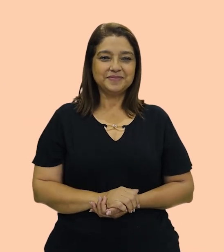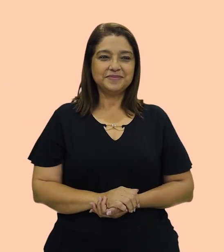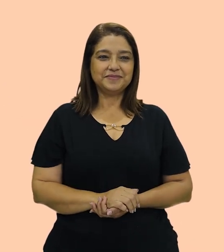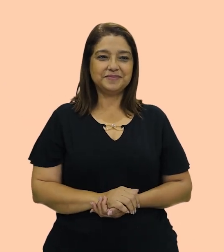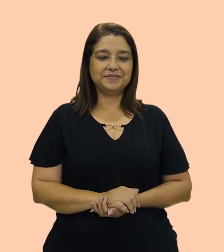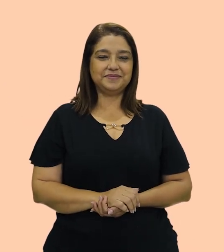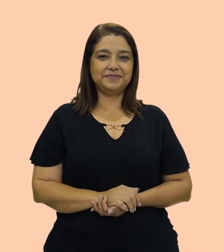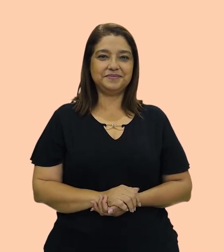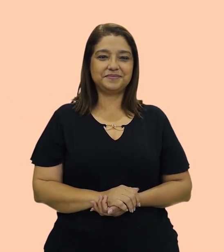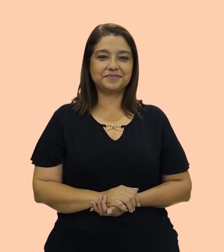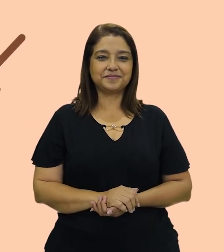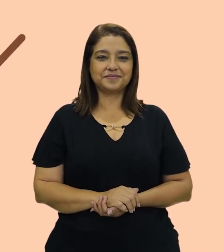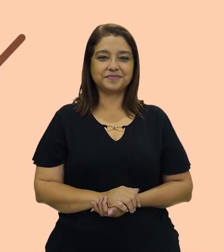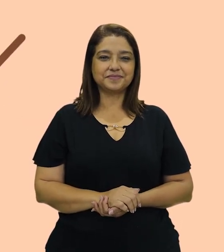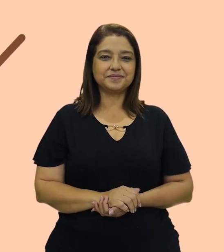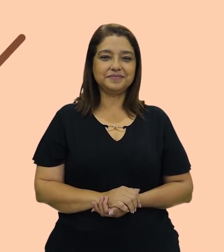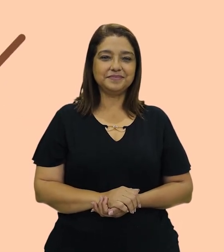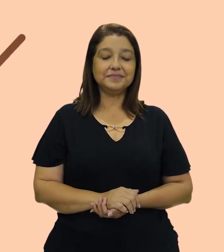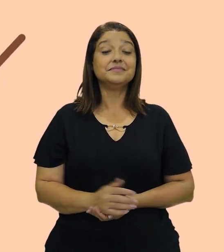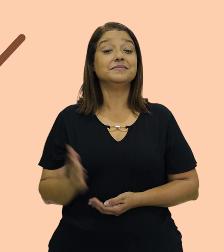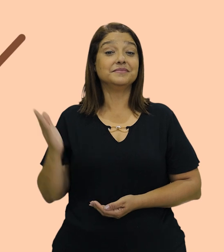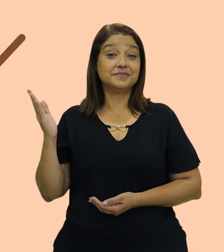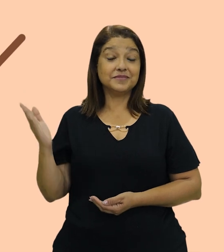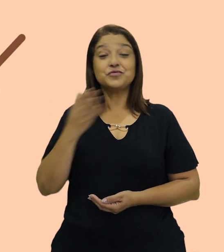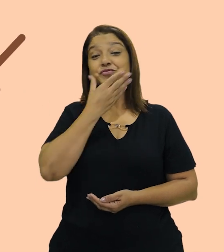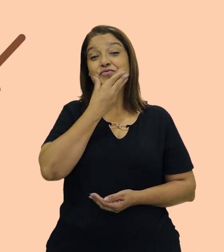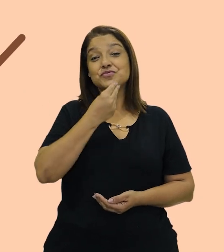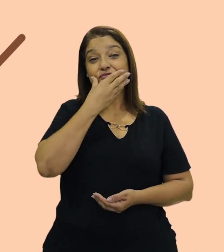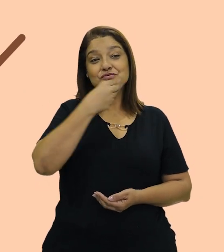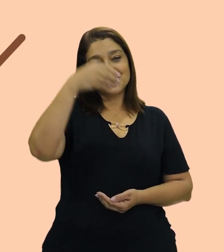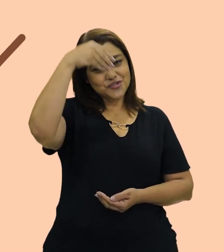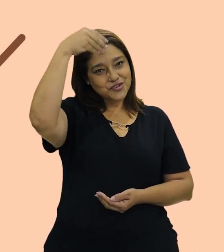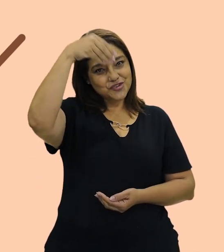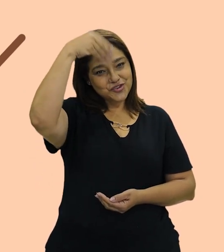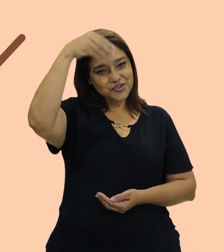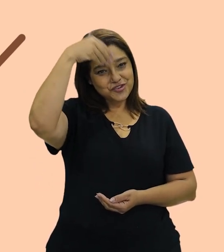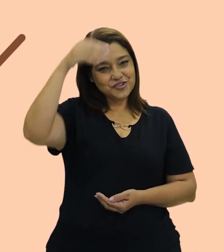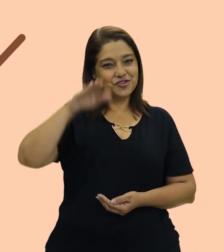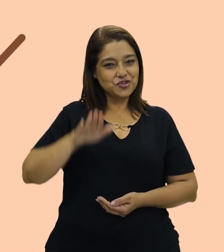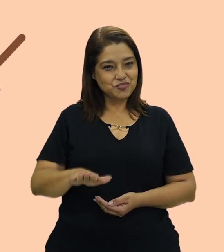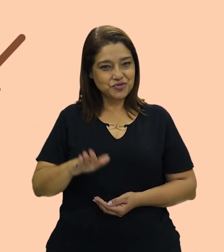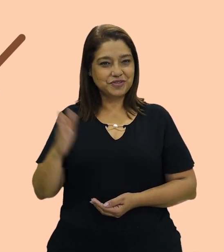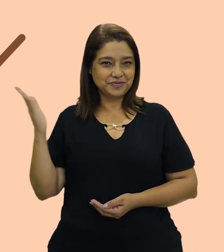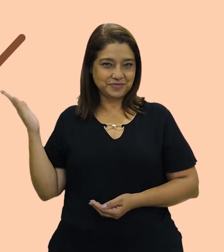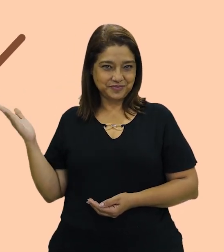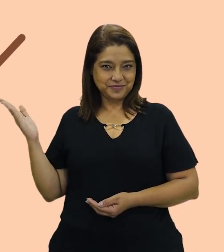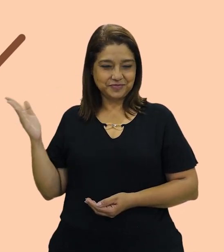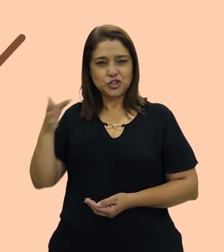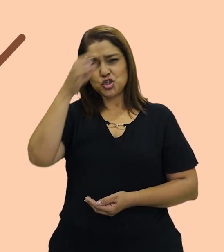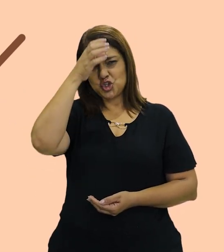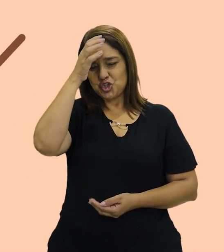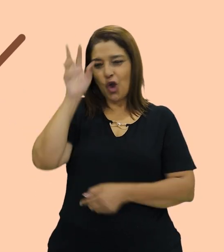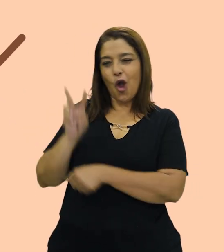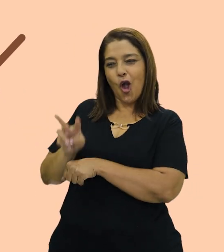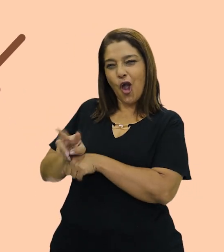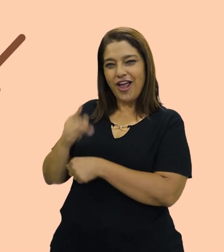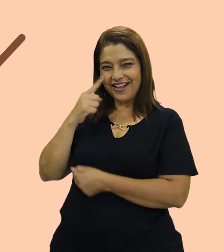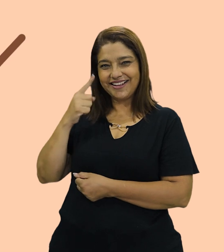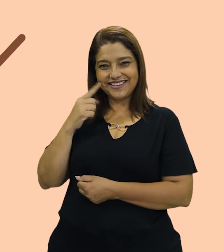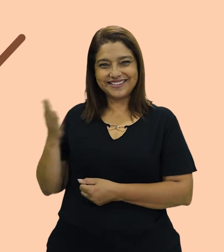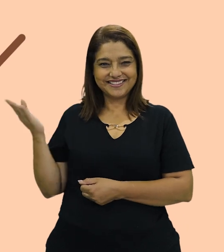Niece. Ok? E sobrinho. Olha aí, o tiozão protegendo o sobrinho.